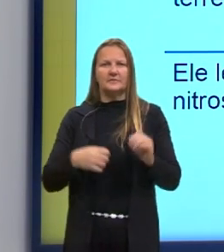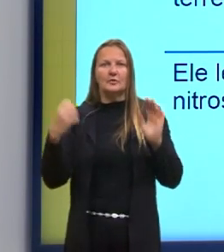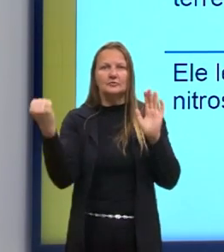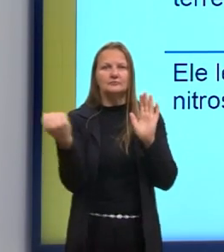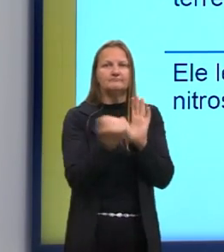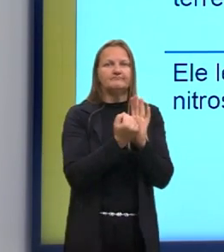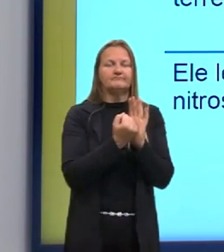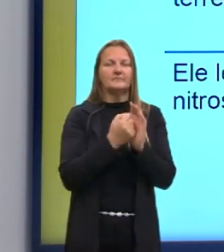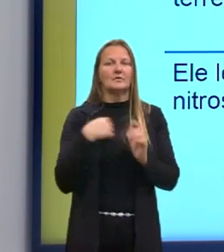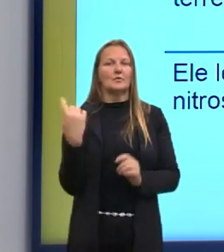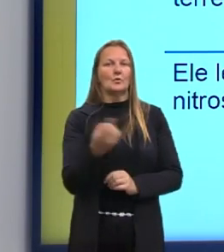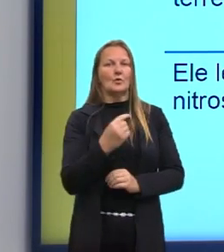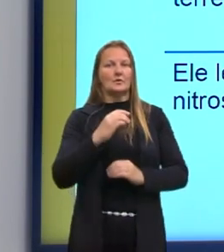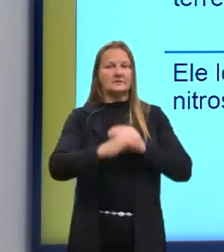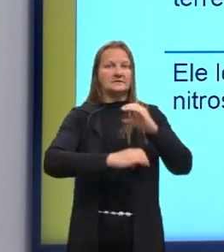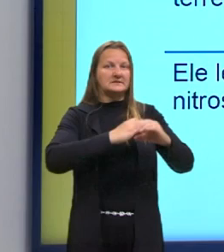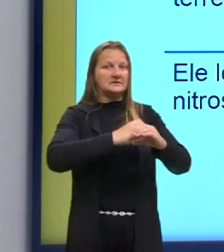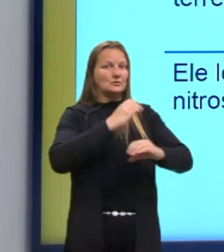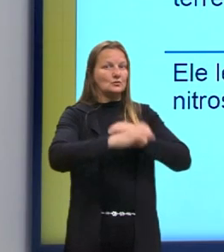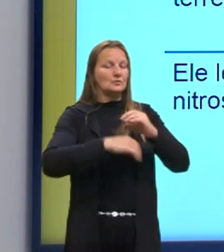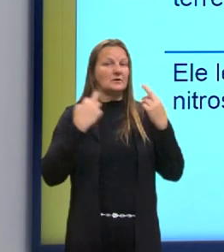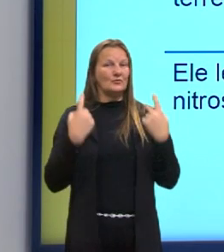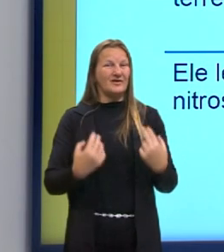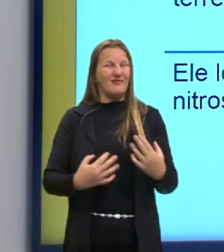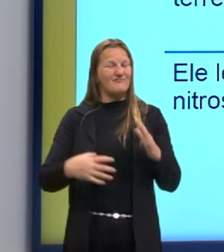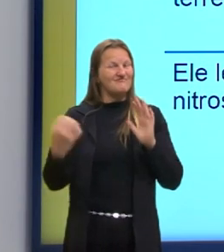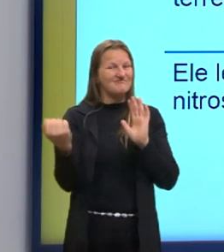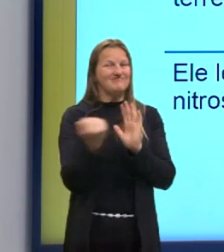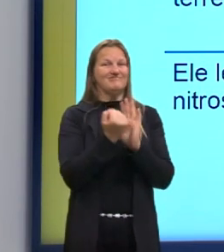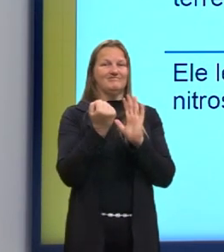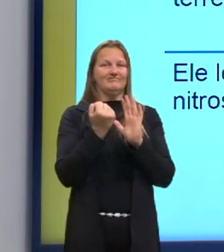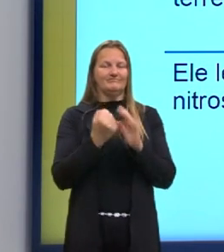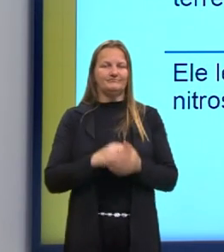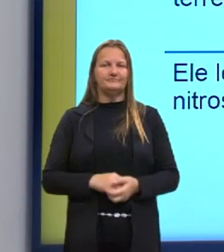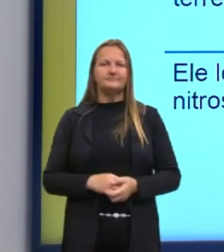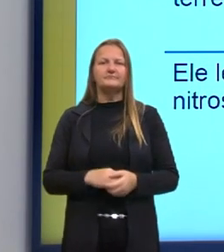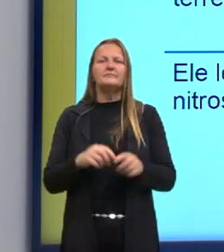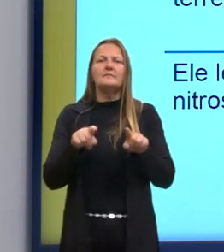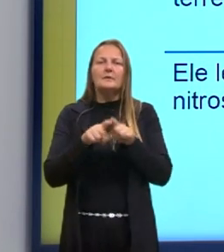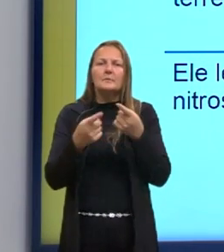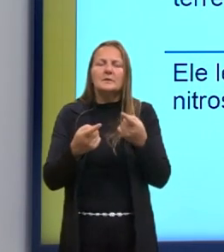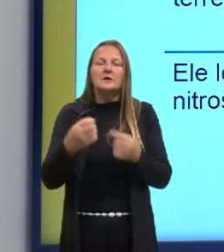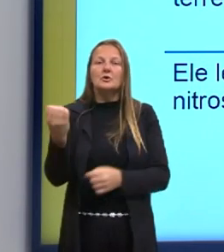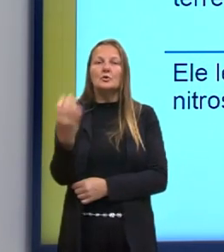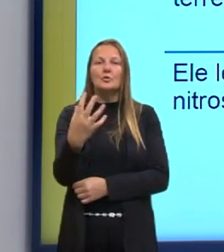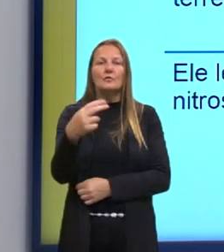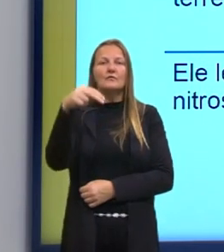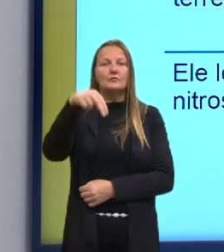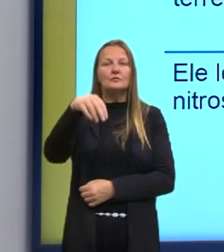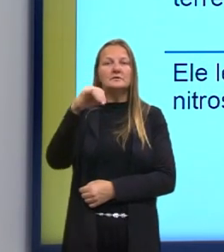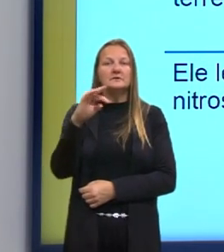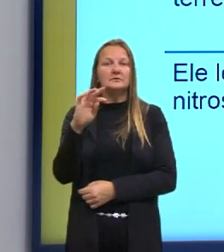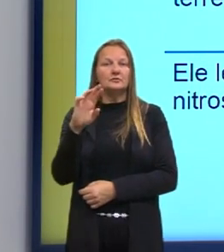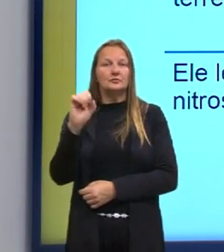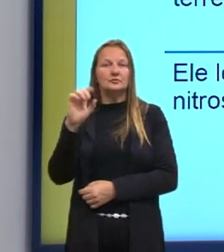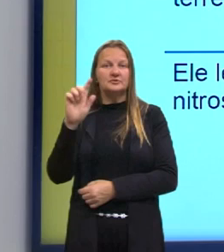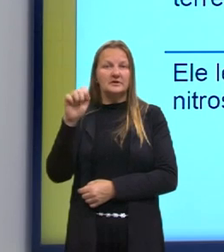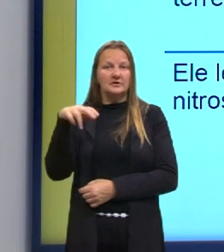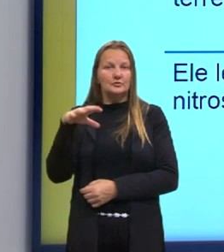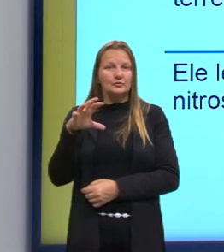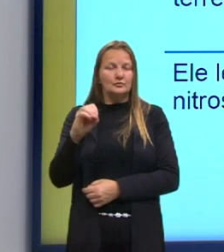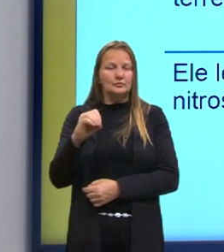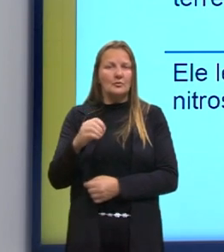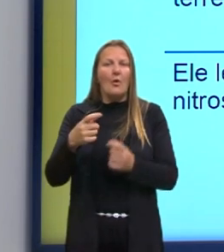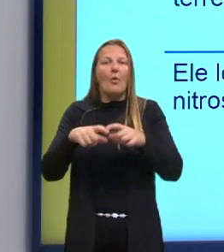gente, o ciclo, o ciclo natural. Grande parte desse novo nitrogênio reativo acaba